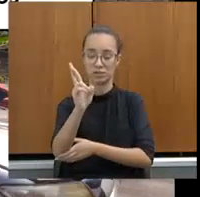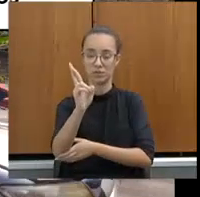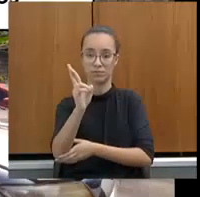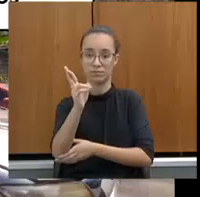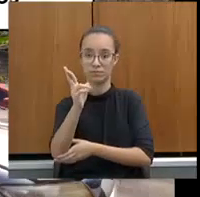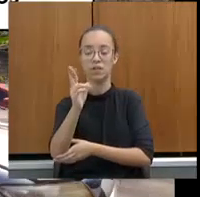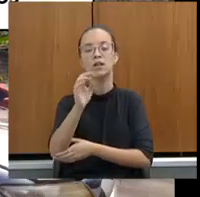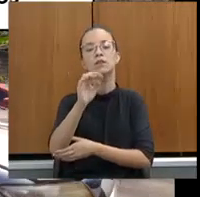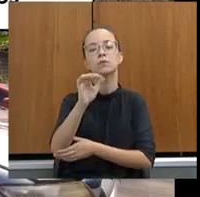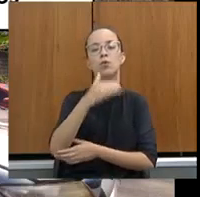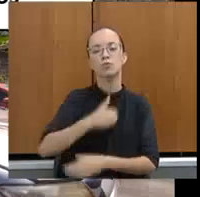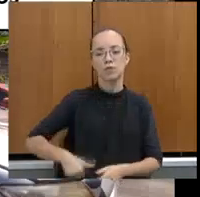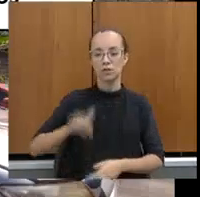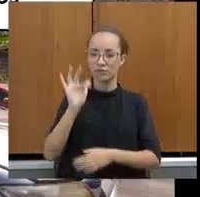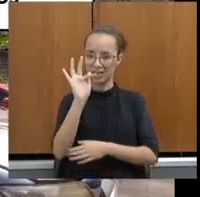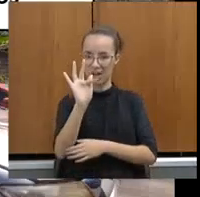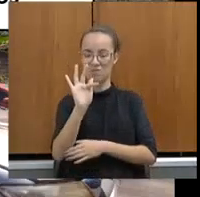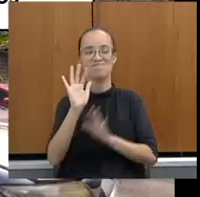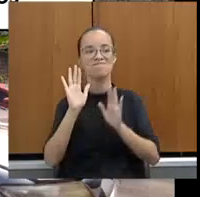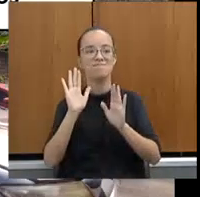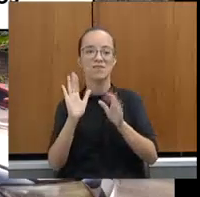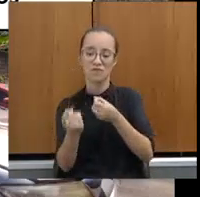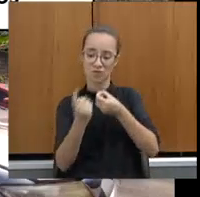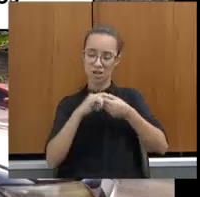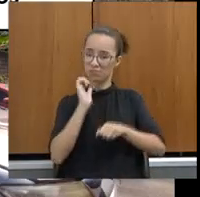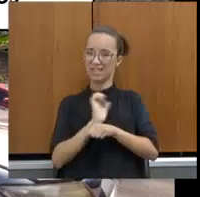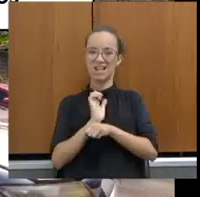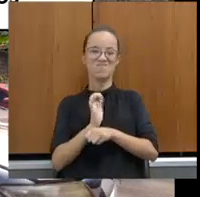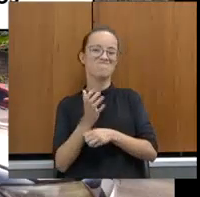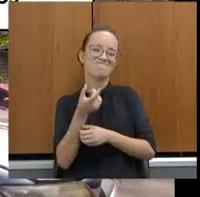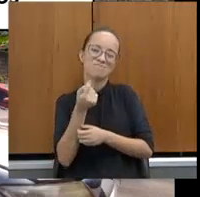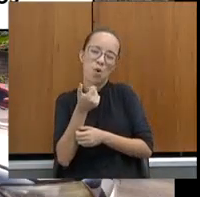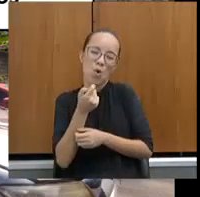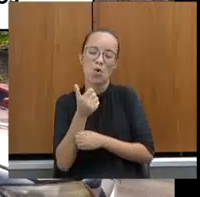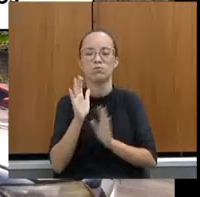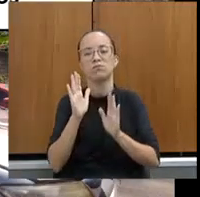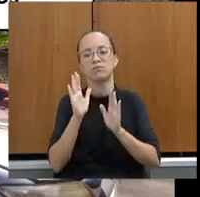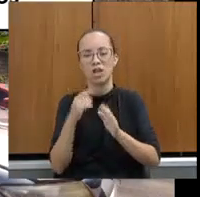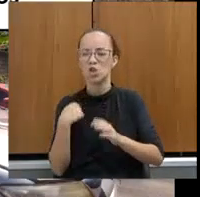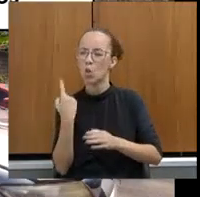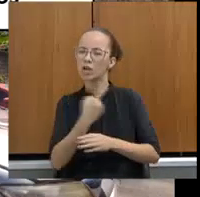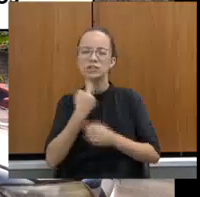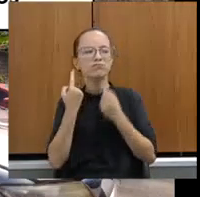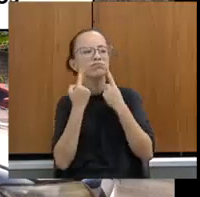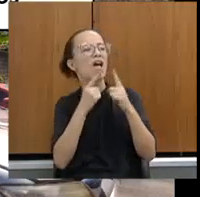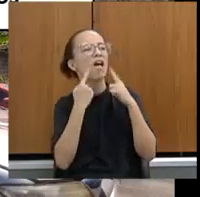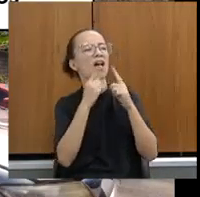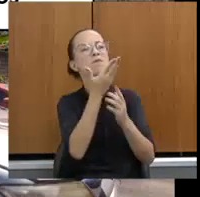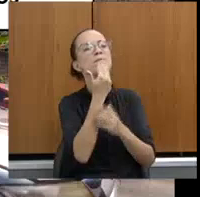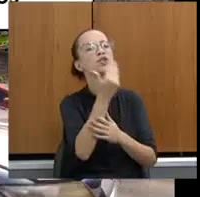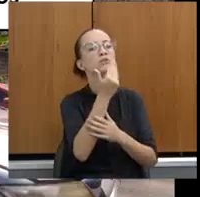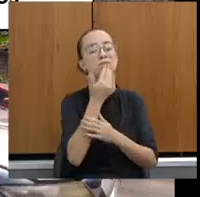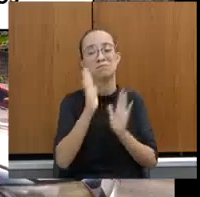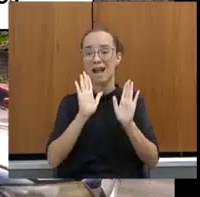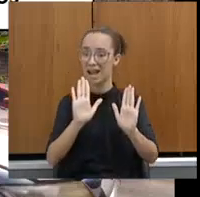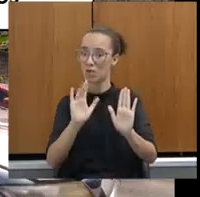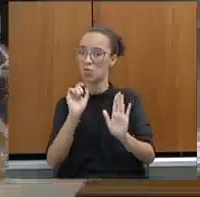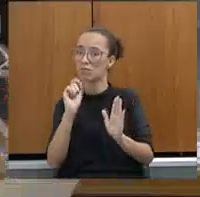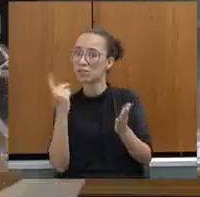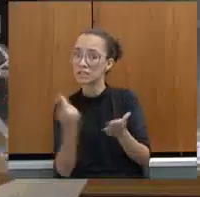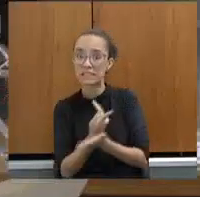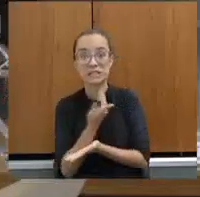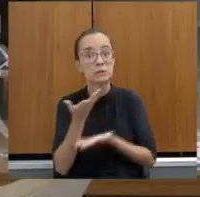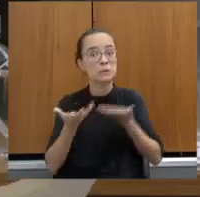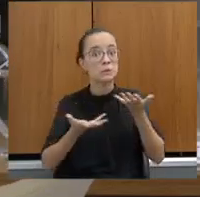E pouco ou quase nada disso retorna para o Estado. Era uma reivindicação nossa, de todos os secretários do Brasil, mas eu não sei o que vai... É